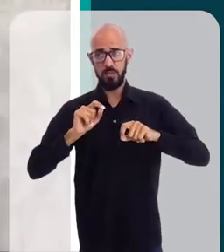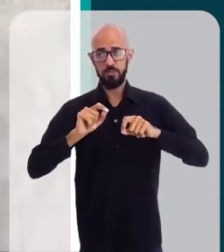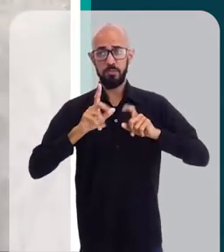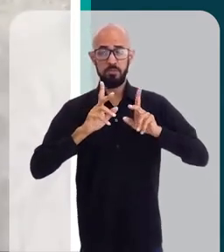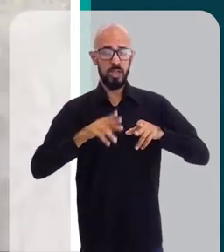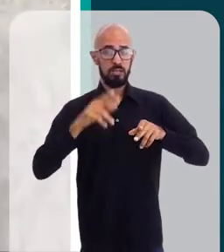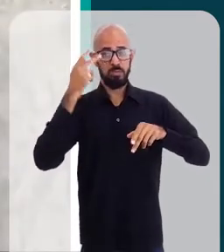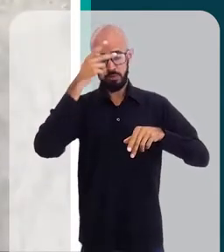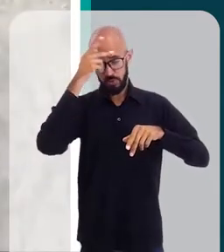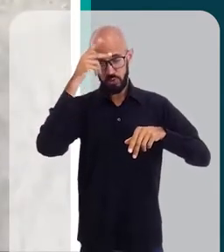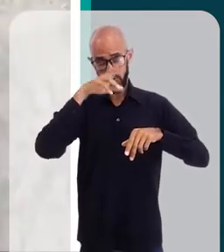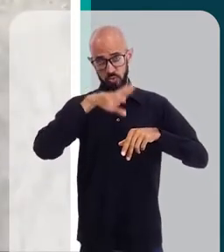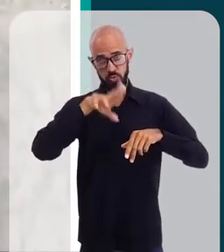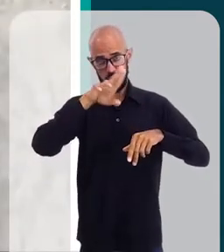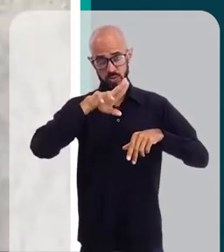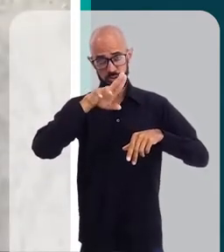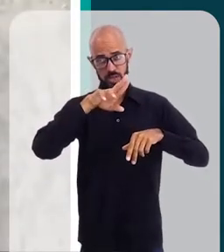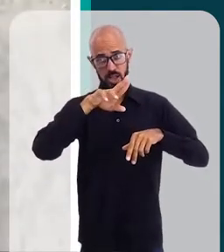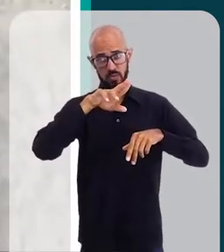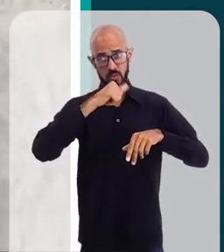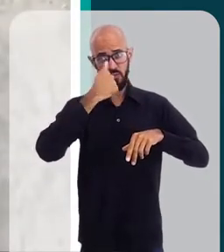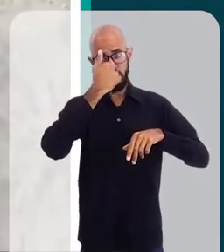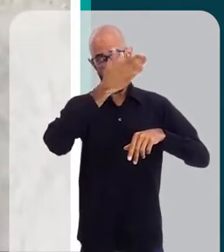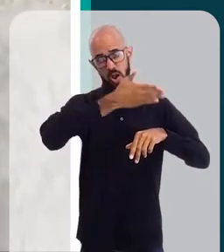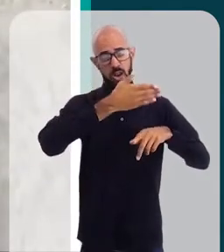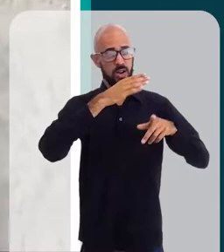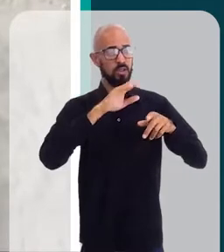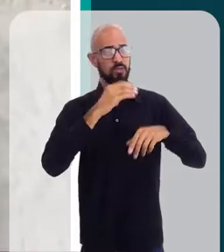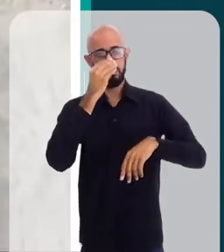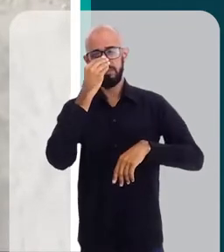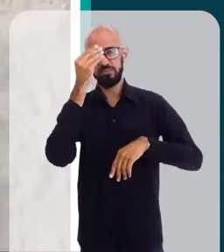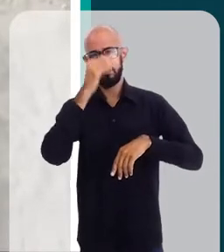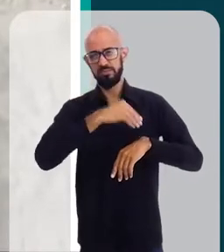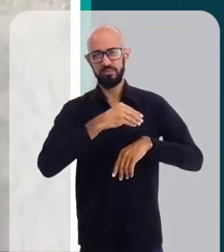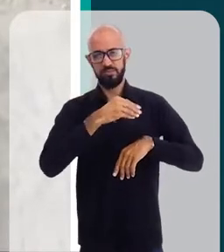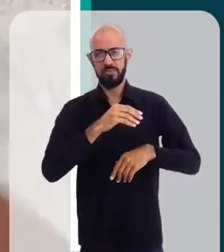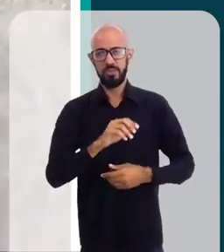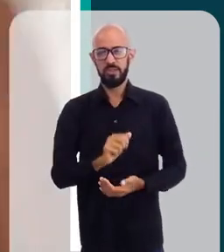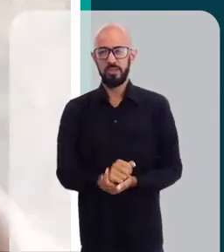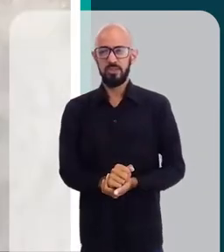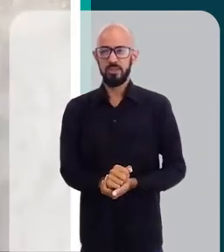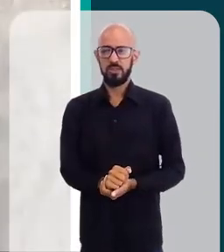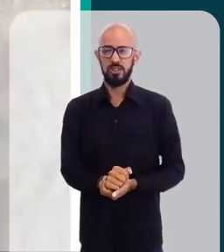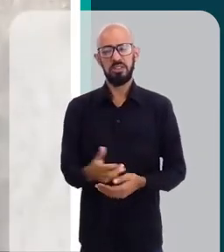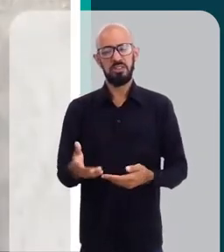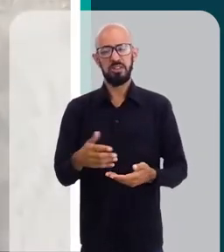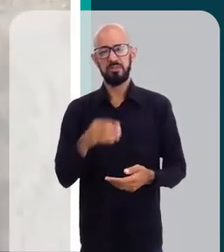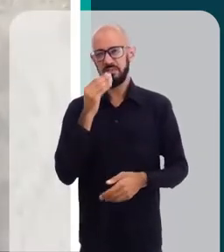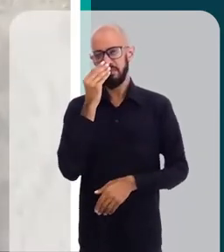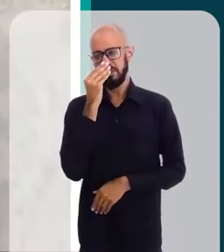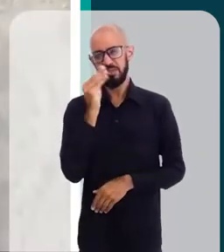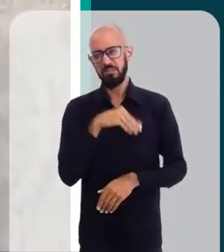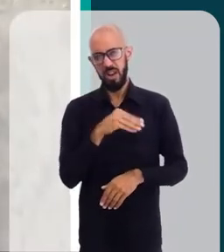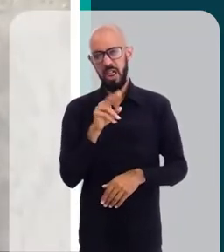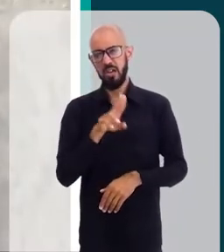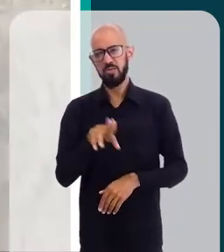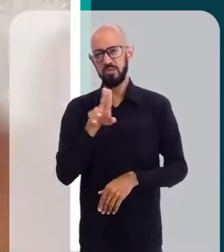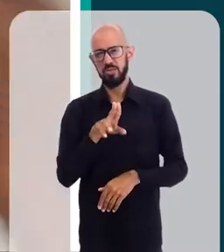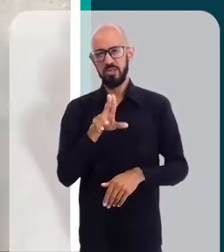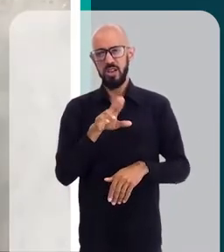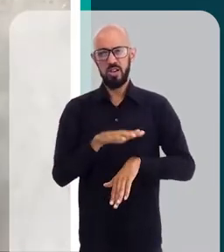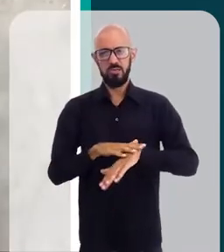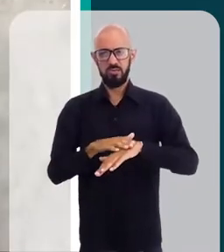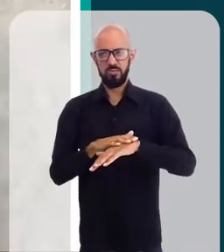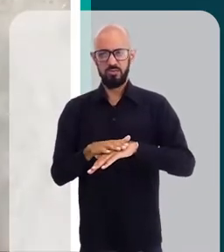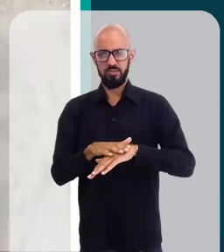pessoas que se cuidavam de fazer a reaplicação acabaram relaxando, flexibilizando também o uso dos cuidados. E aí